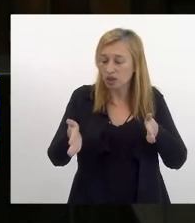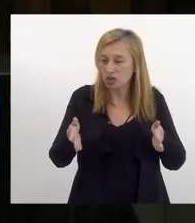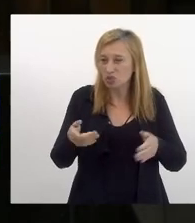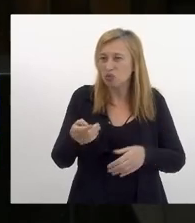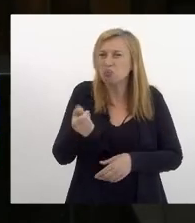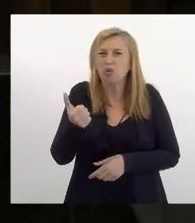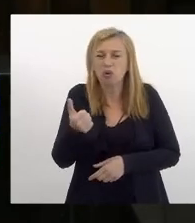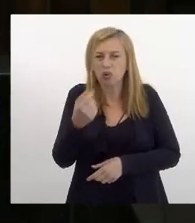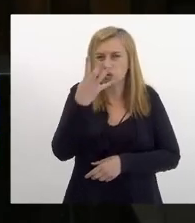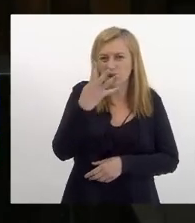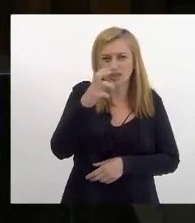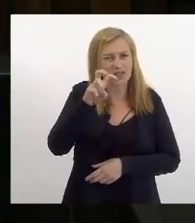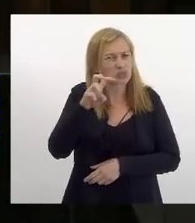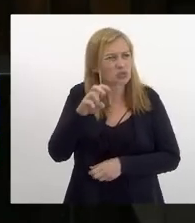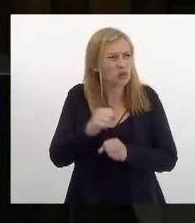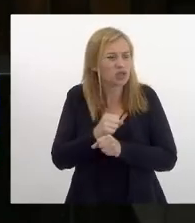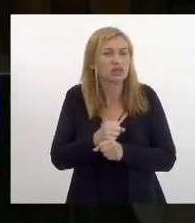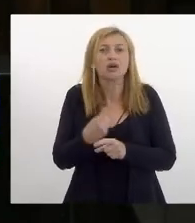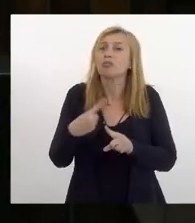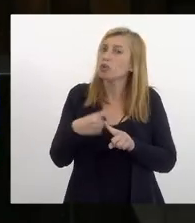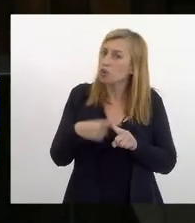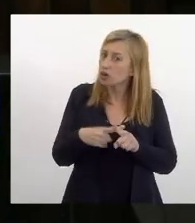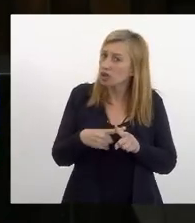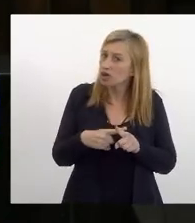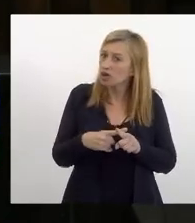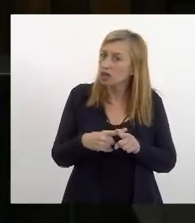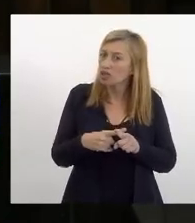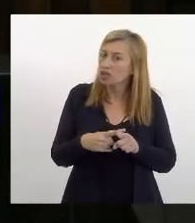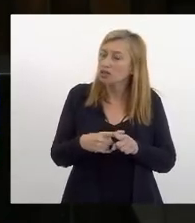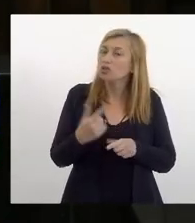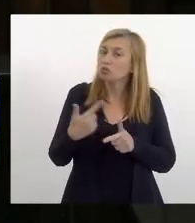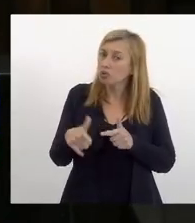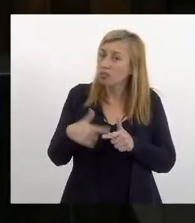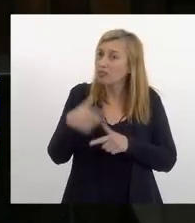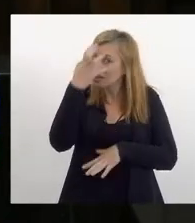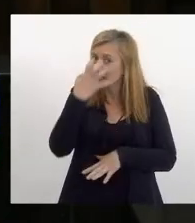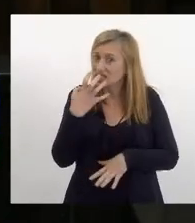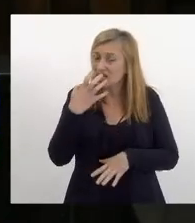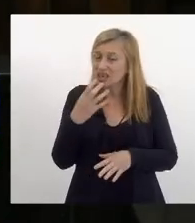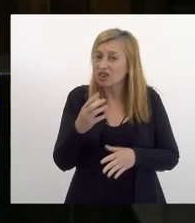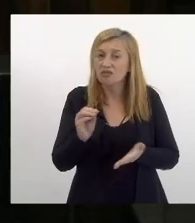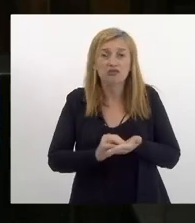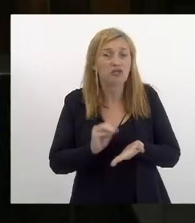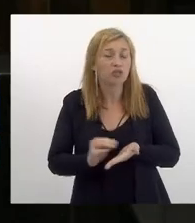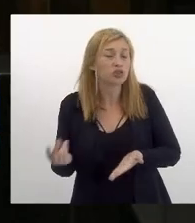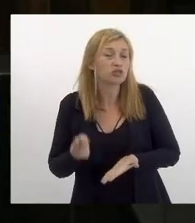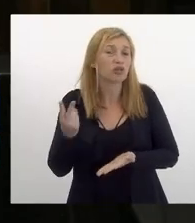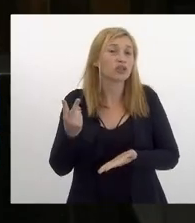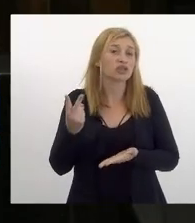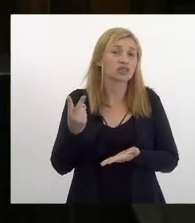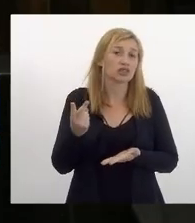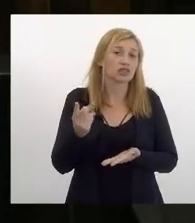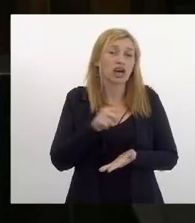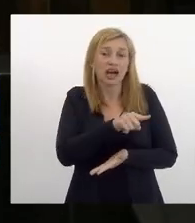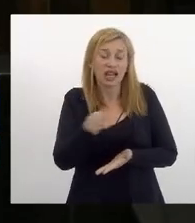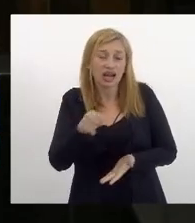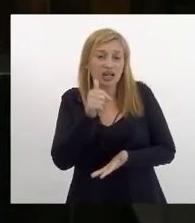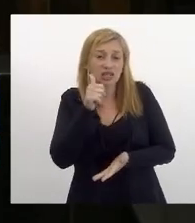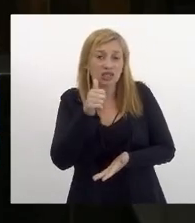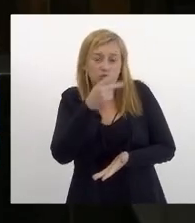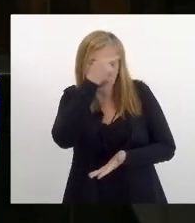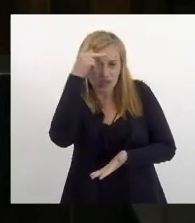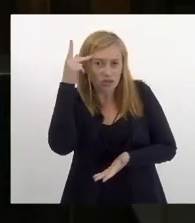4 ou 5 anos é porque está havendo uma fuga de cérebros porque o nível de desvalorização está fazendo com que aquelas pessoas